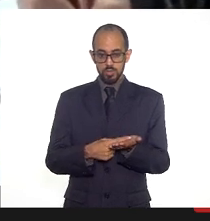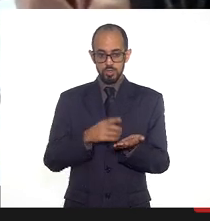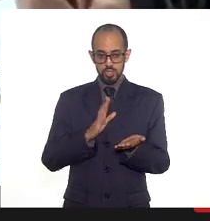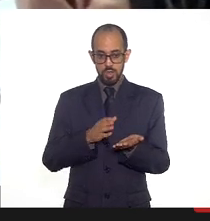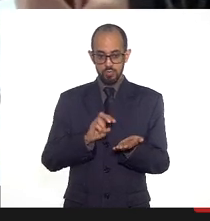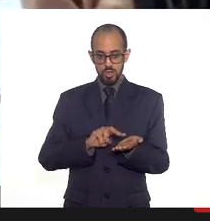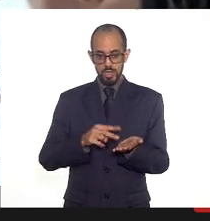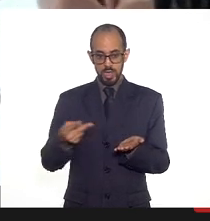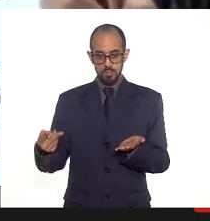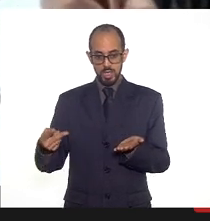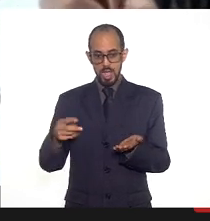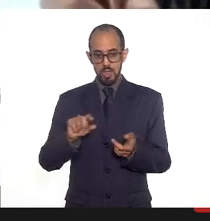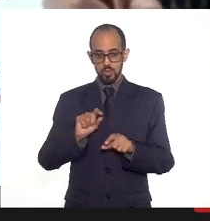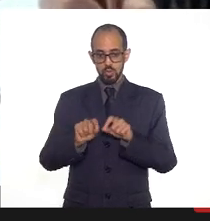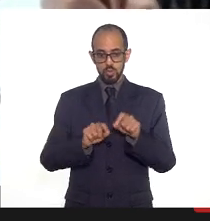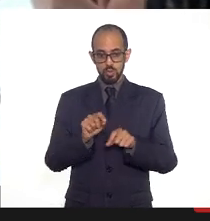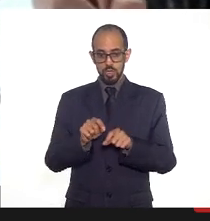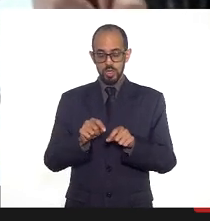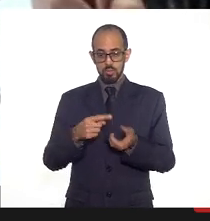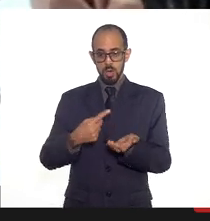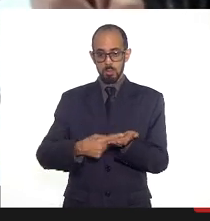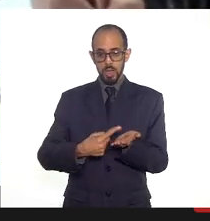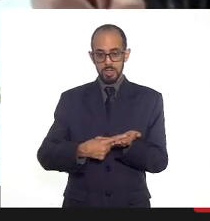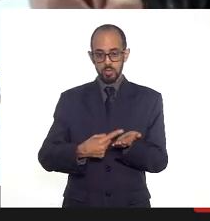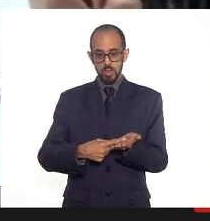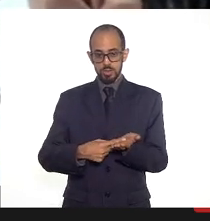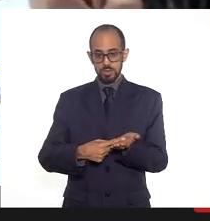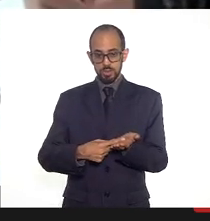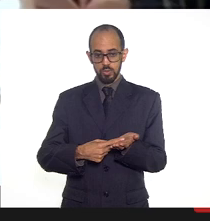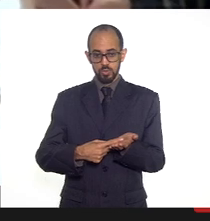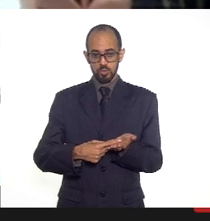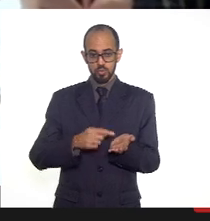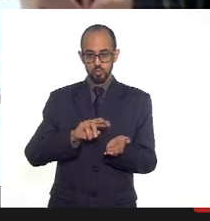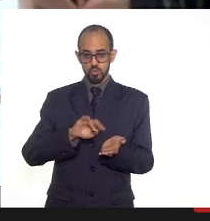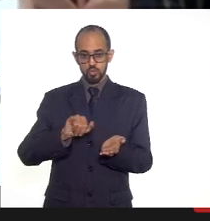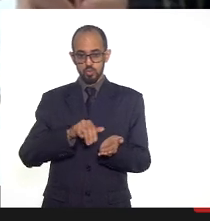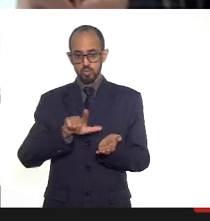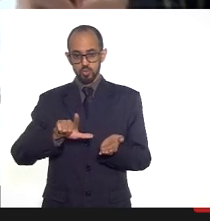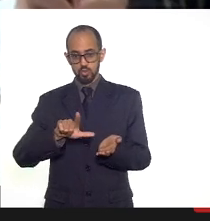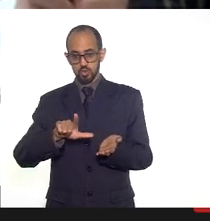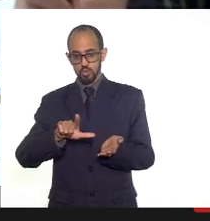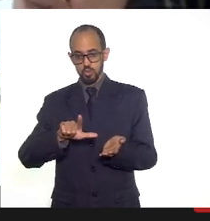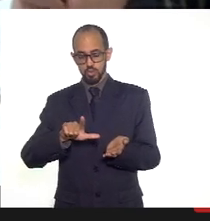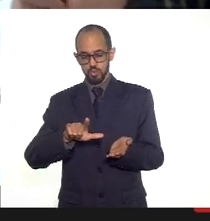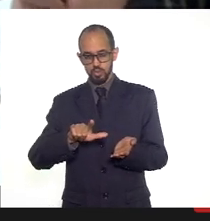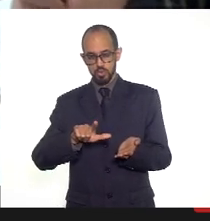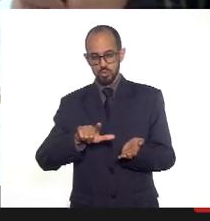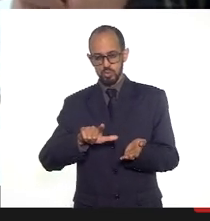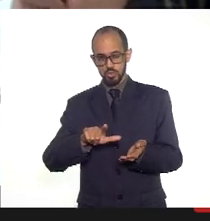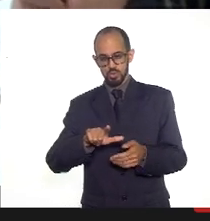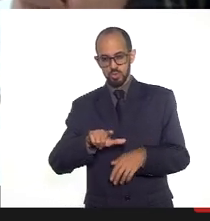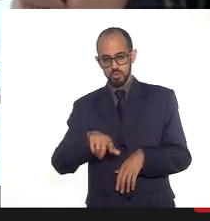já prevendo uma pactuação agora em julho, na CID de julho,